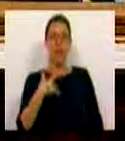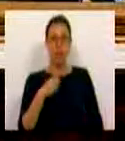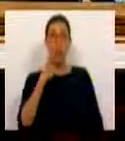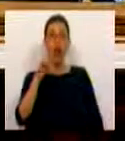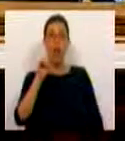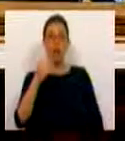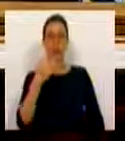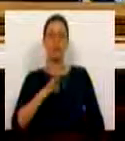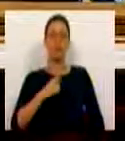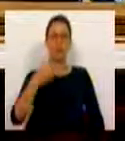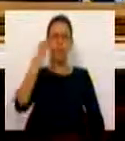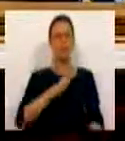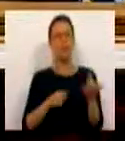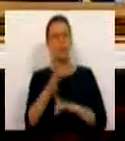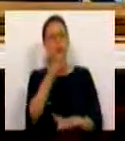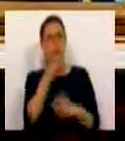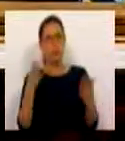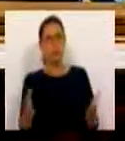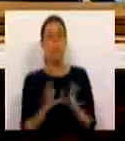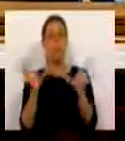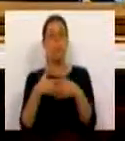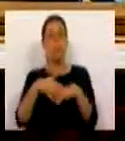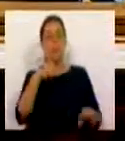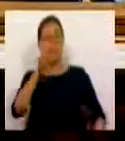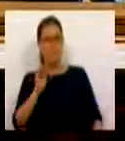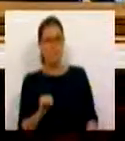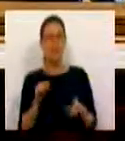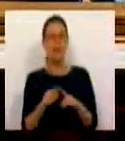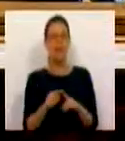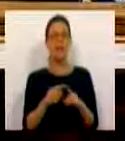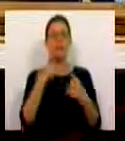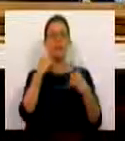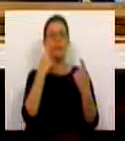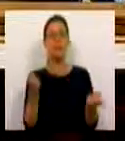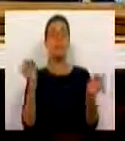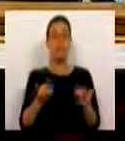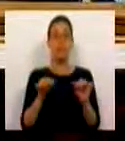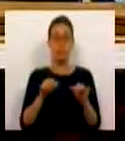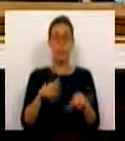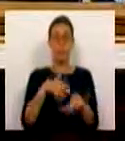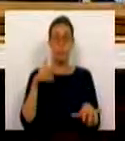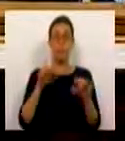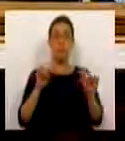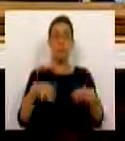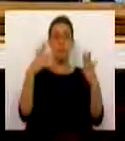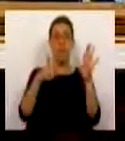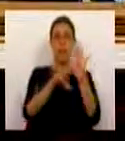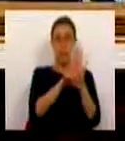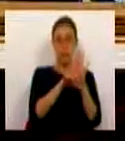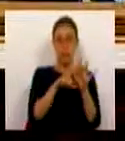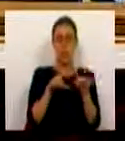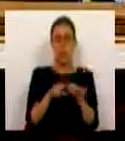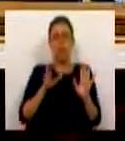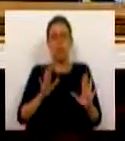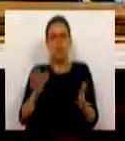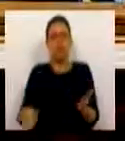Muito obrigado Sr. Presidente, Sras. e Srs. Deputados. O Grupo Parlamentar do Partido Socialista traz de volta a esta Câmara uma iniciativa legislativa que